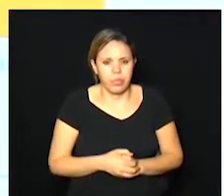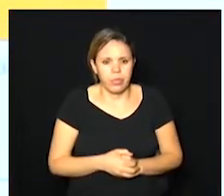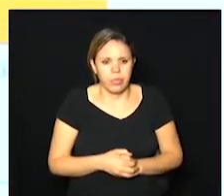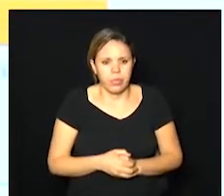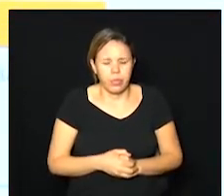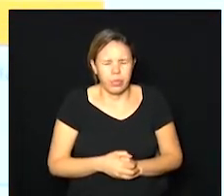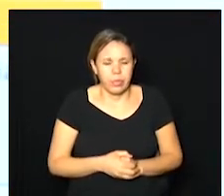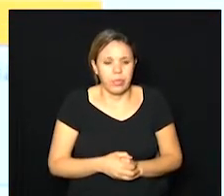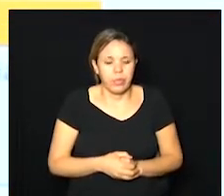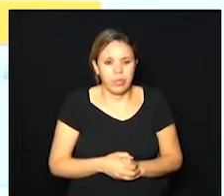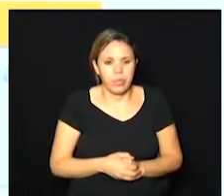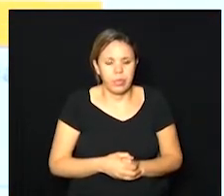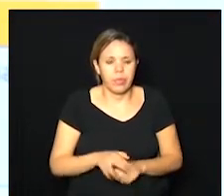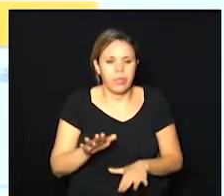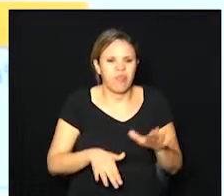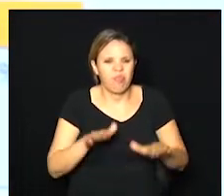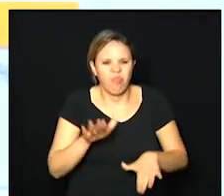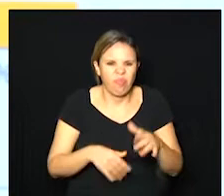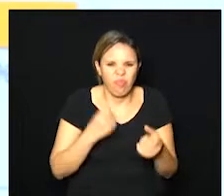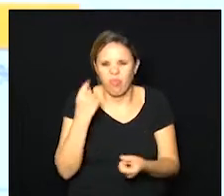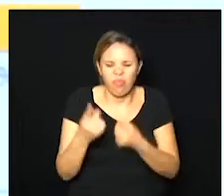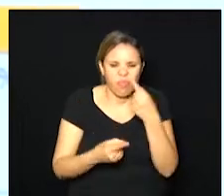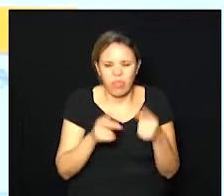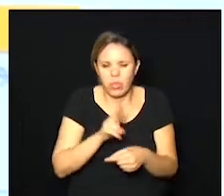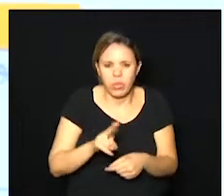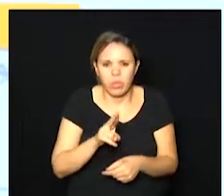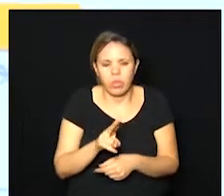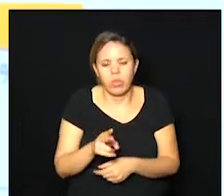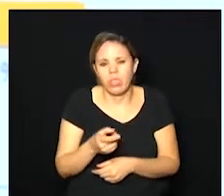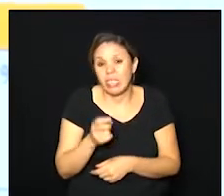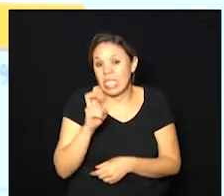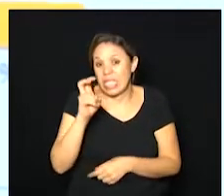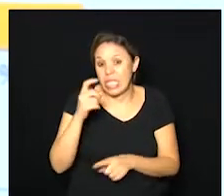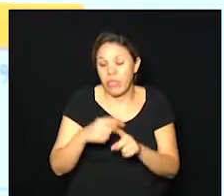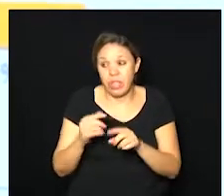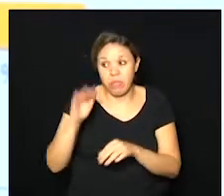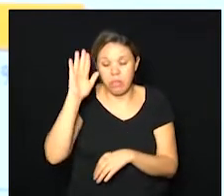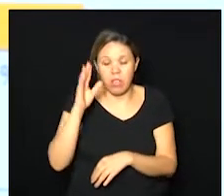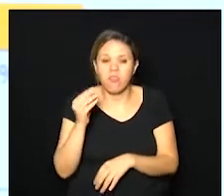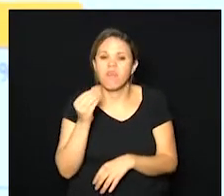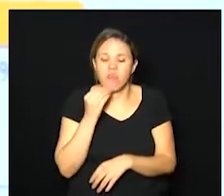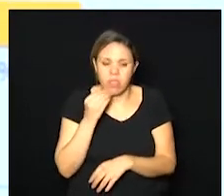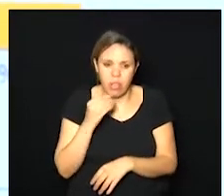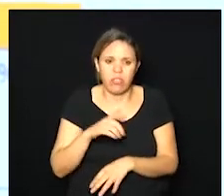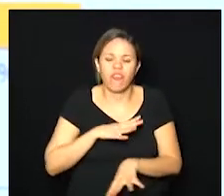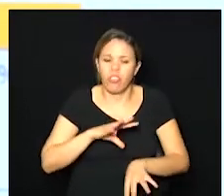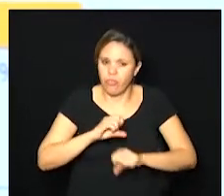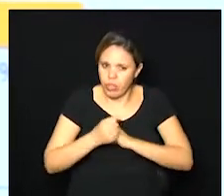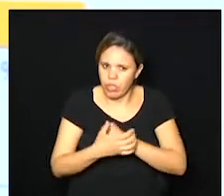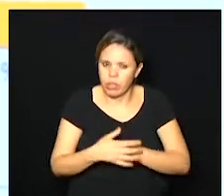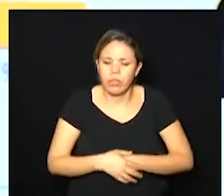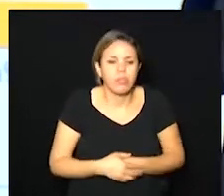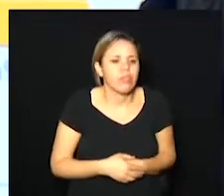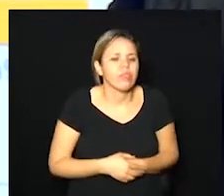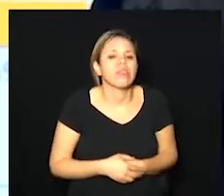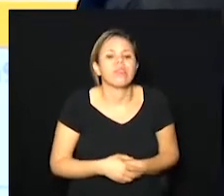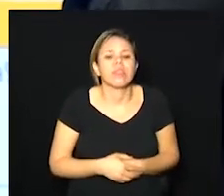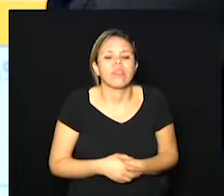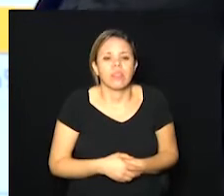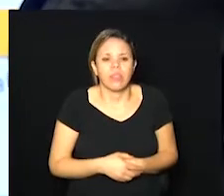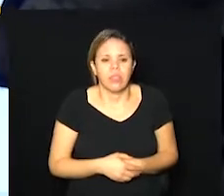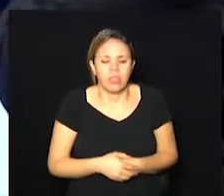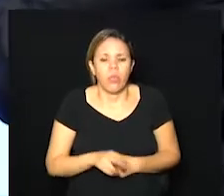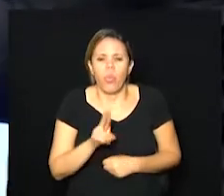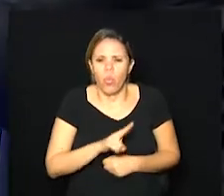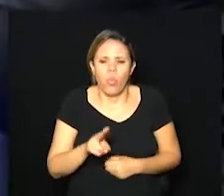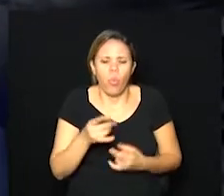para quem usa às vezes é praticamente cinco vezes maior a chance de ter o vírus então usar máscara